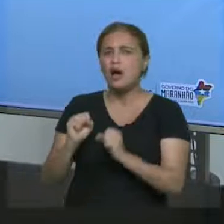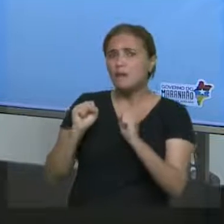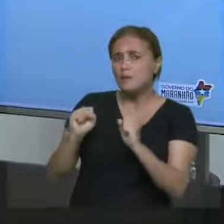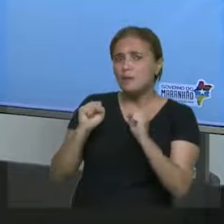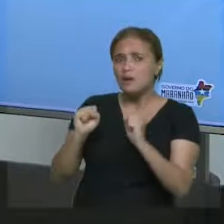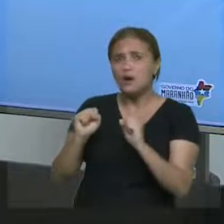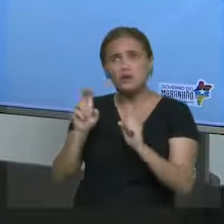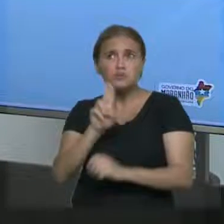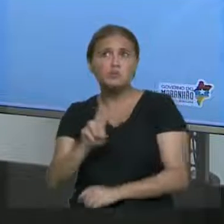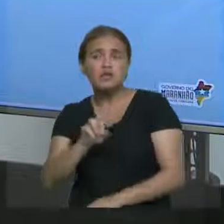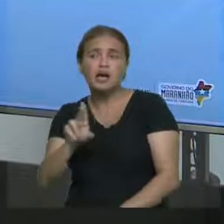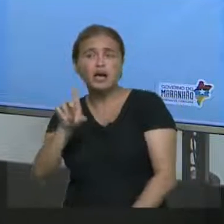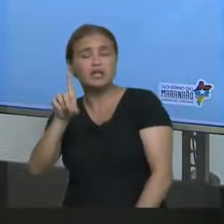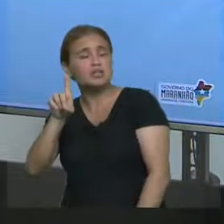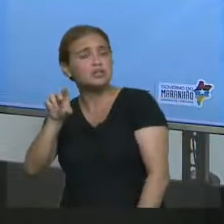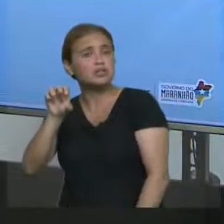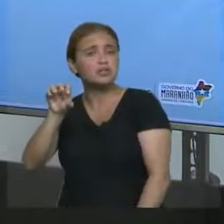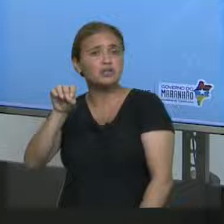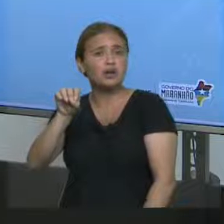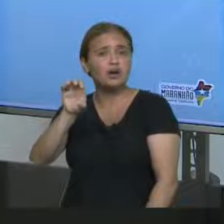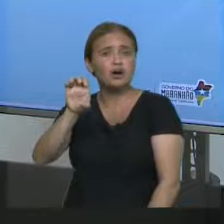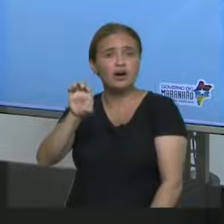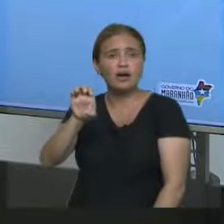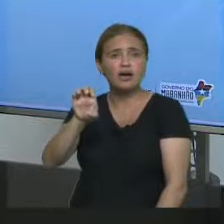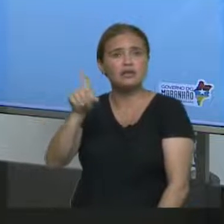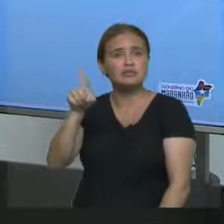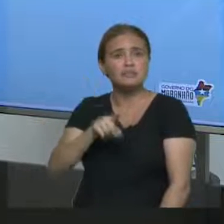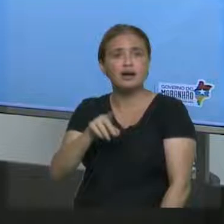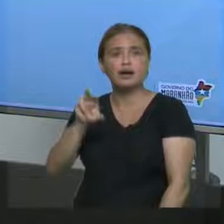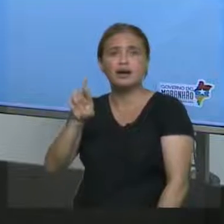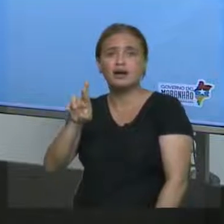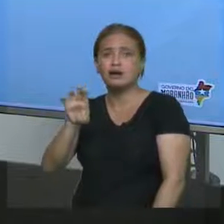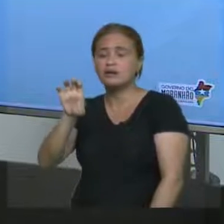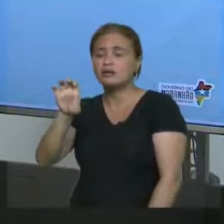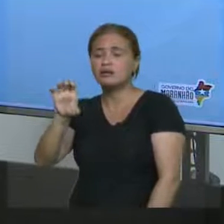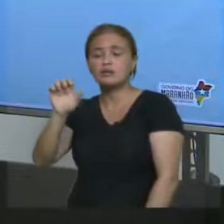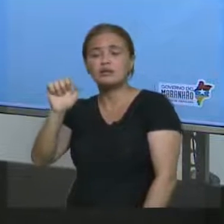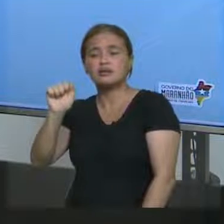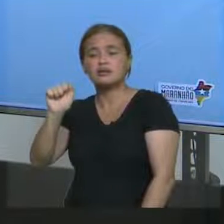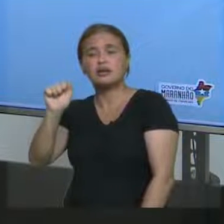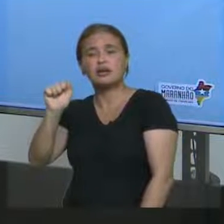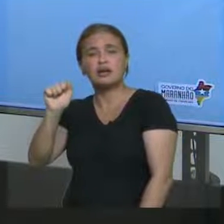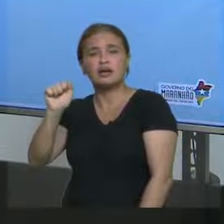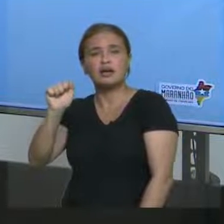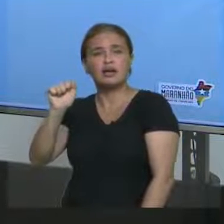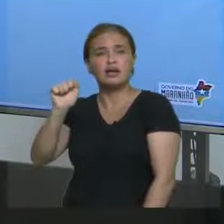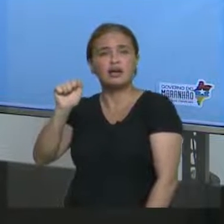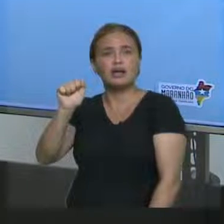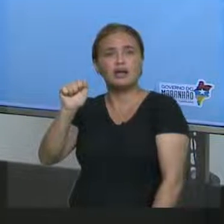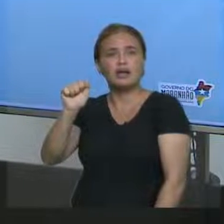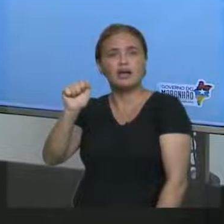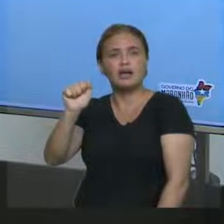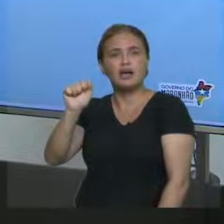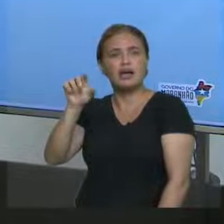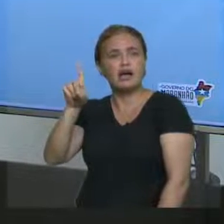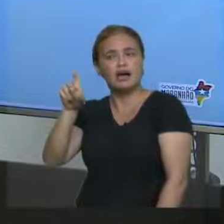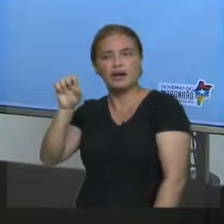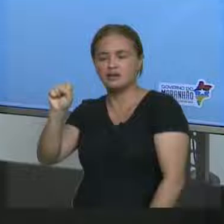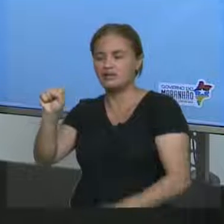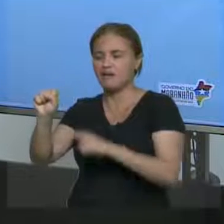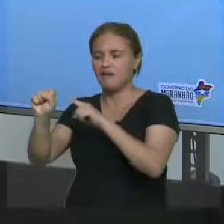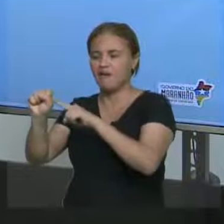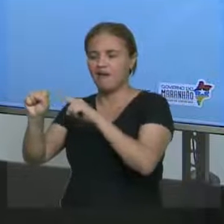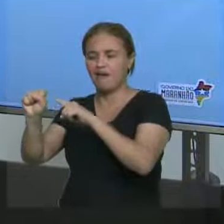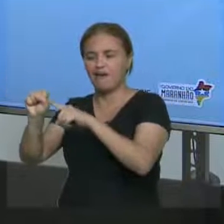Das, Bill. Ah, mas tem o reads. Olha lá, né? Foi colocado reads. Reads não é acréscimo de S. É um acréscimo de S na interrogativa, jamais.